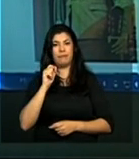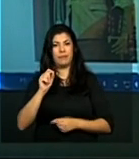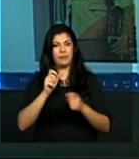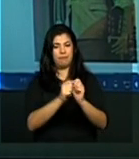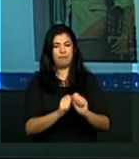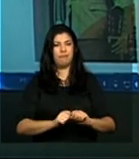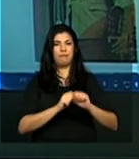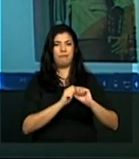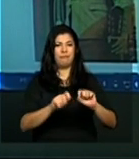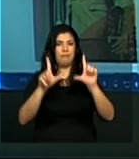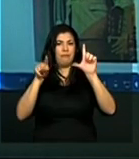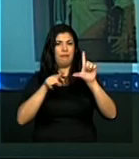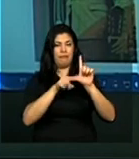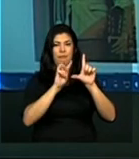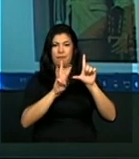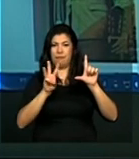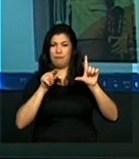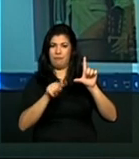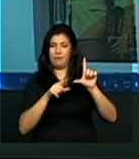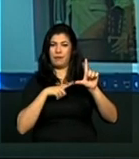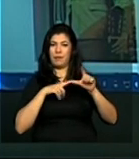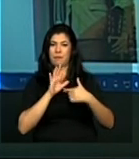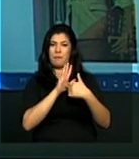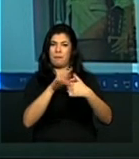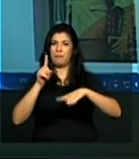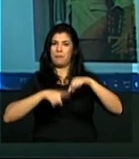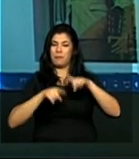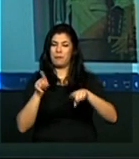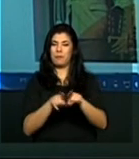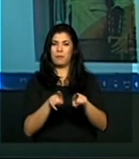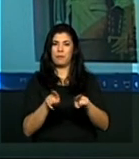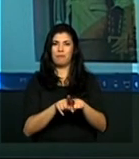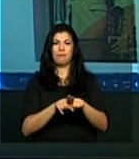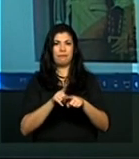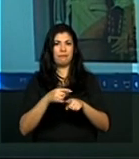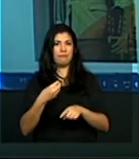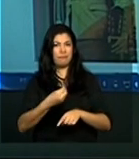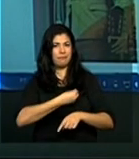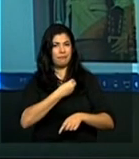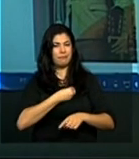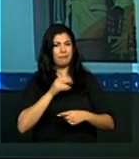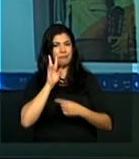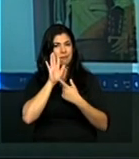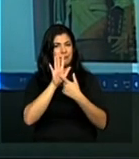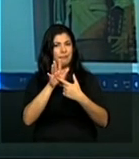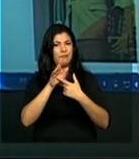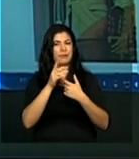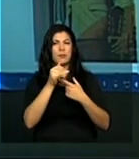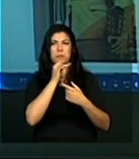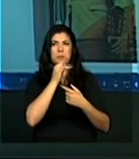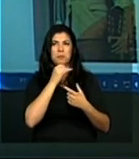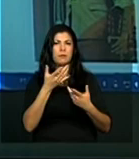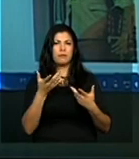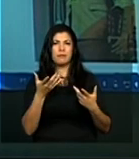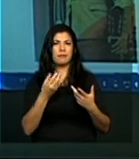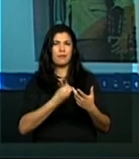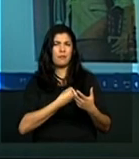faça, traga, além de materiais vivos, vivos que eu digo